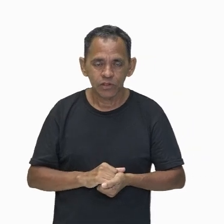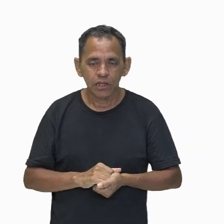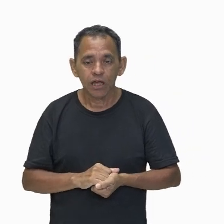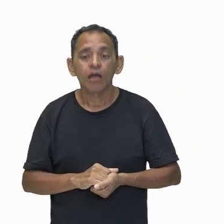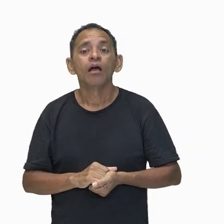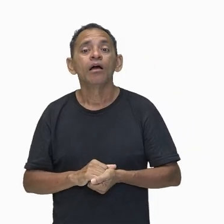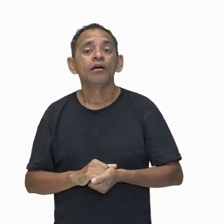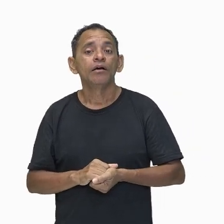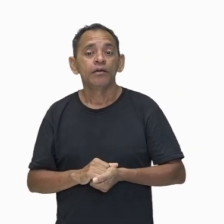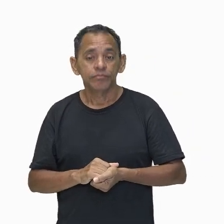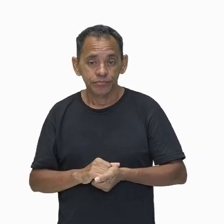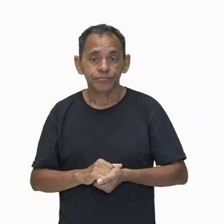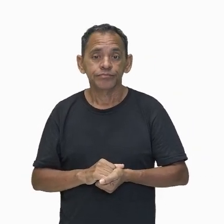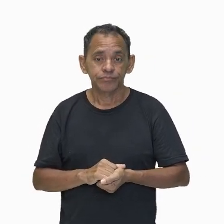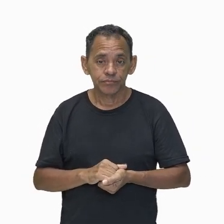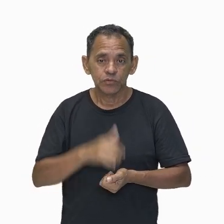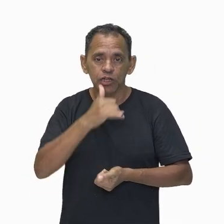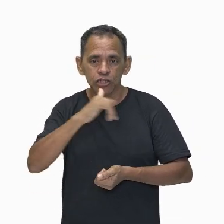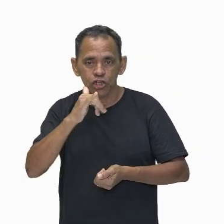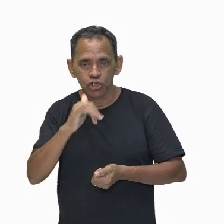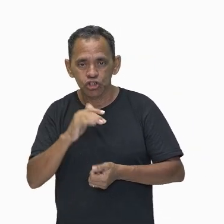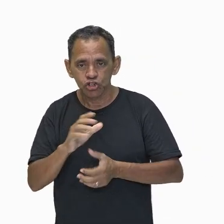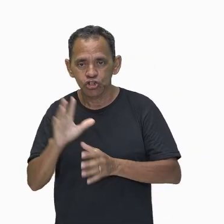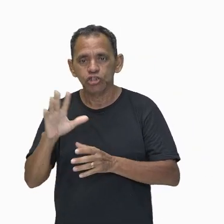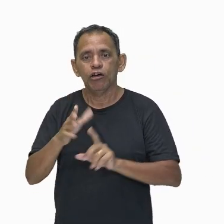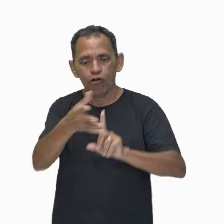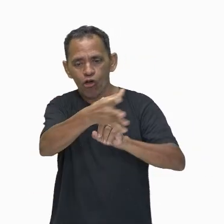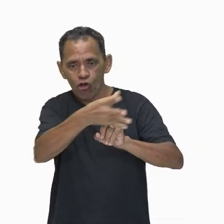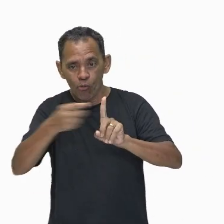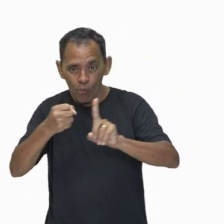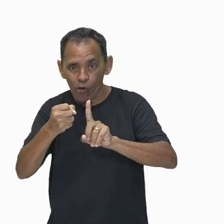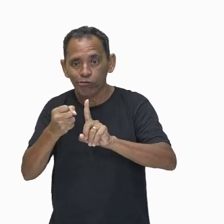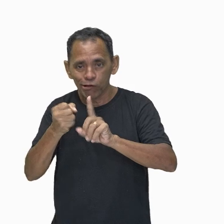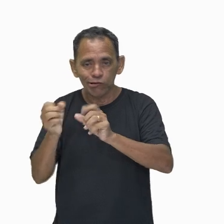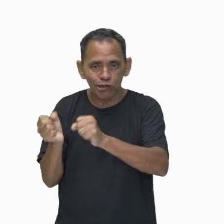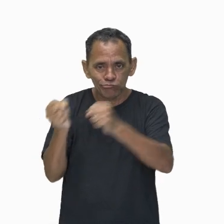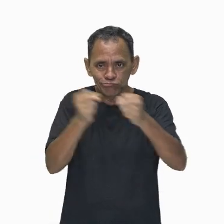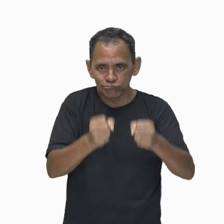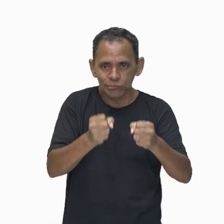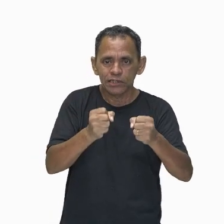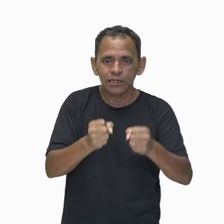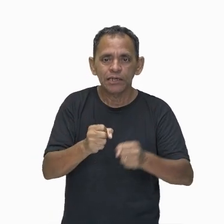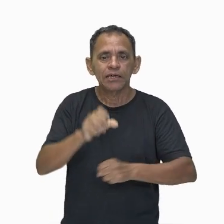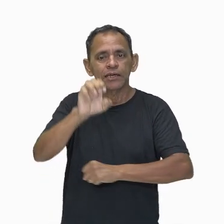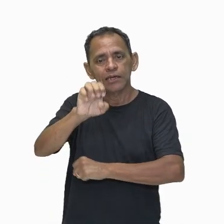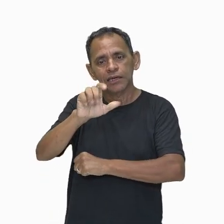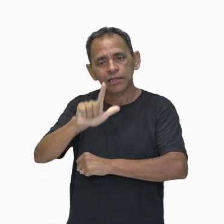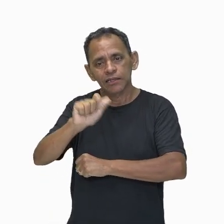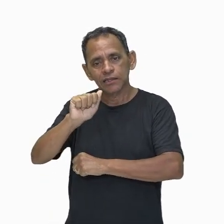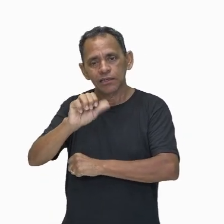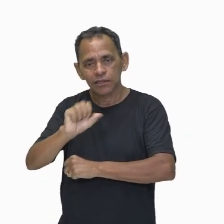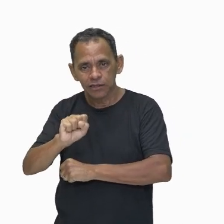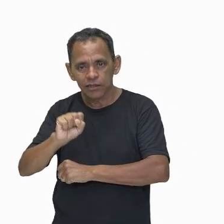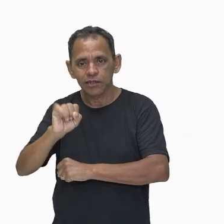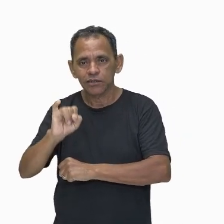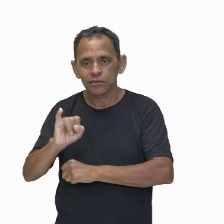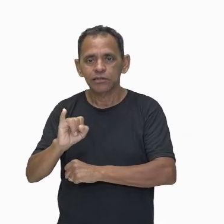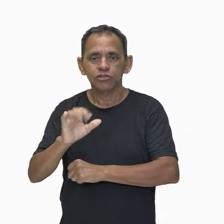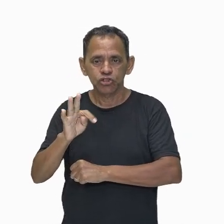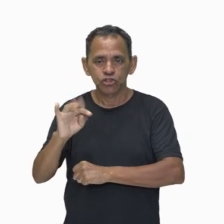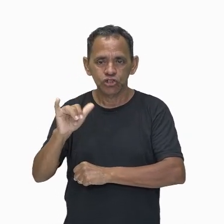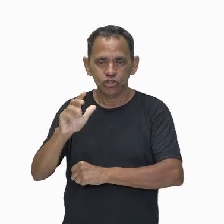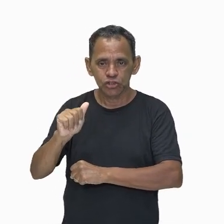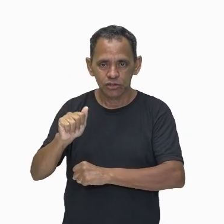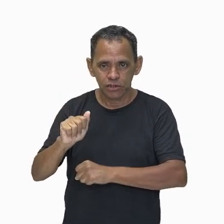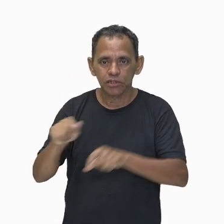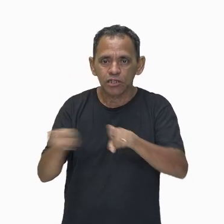potencial elástica está associada às propriedades da mola. Um corpo possui uma capacidade de